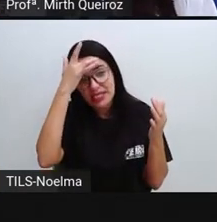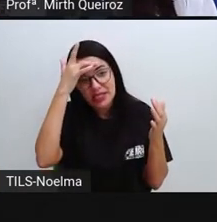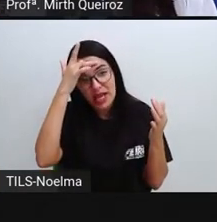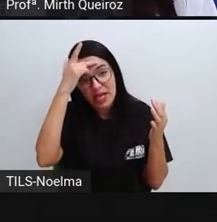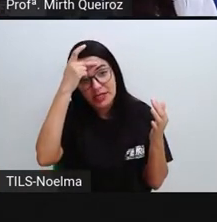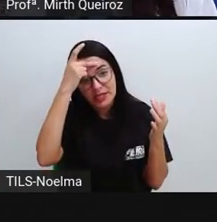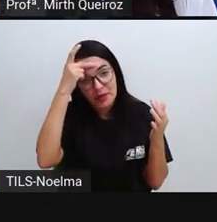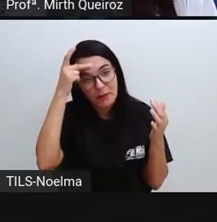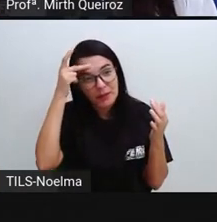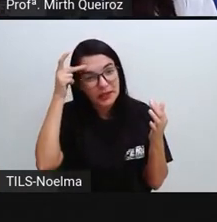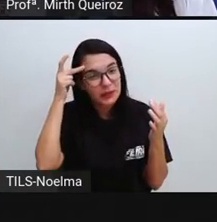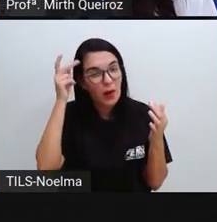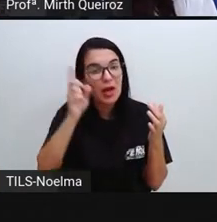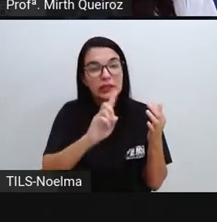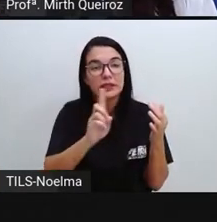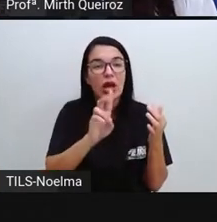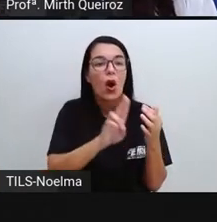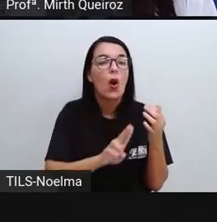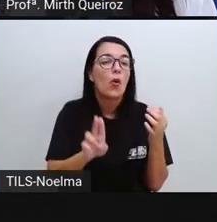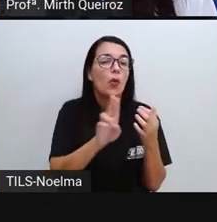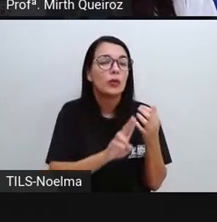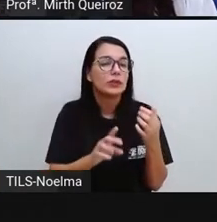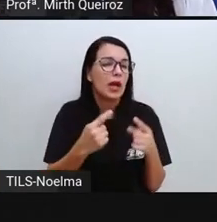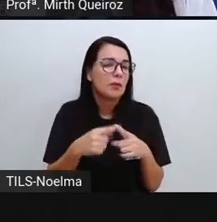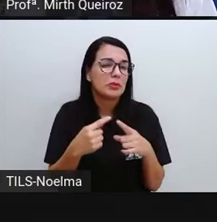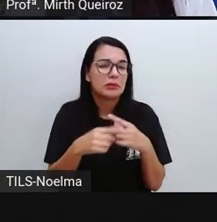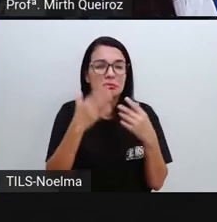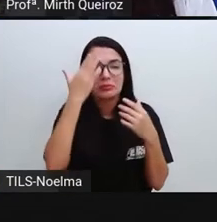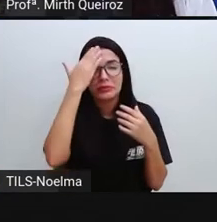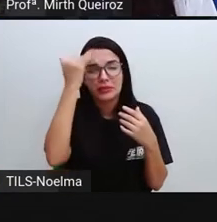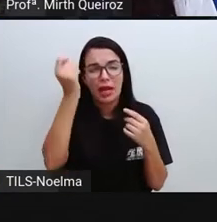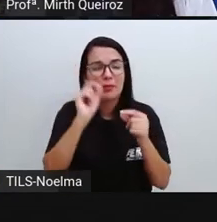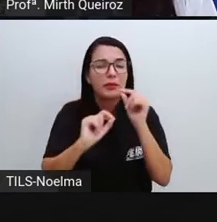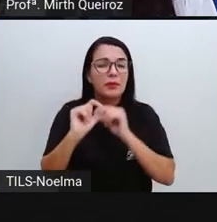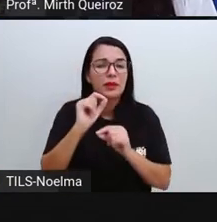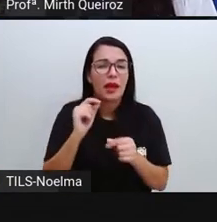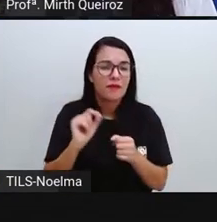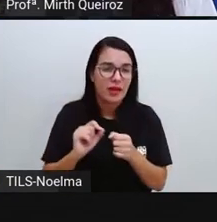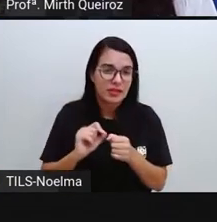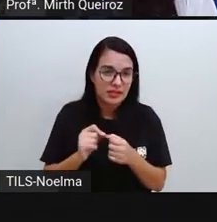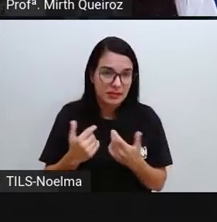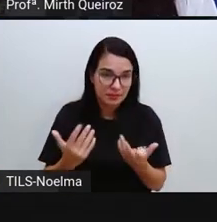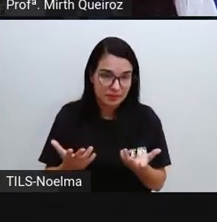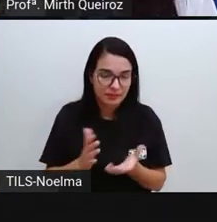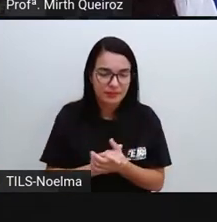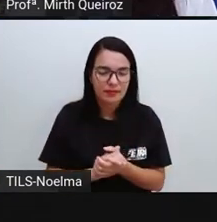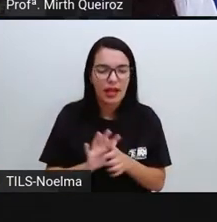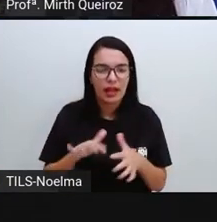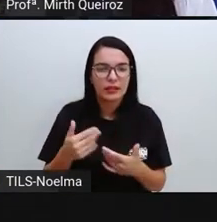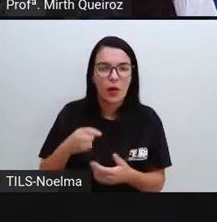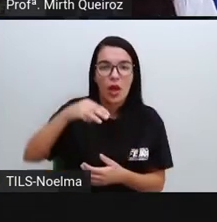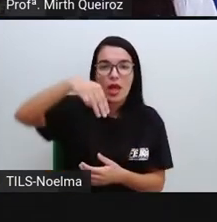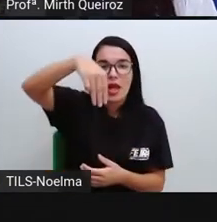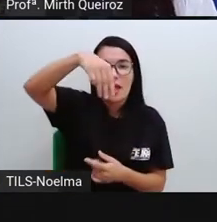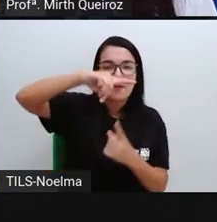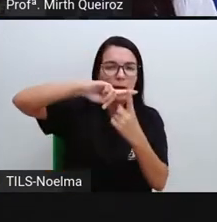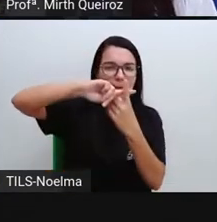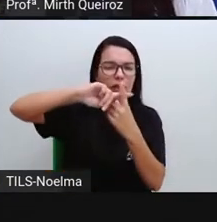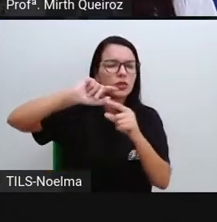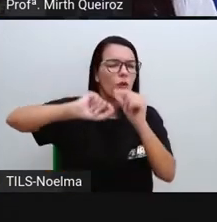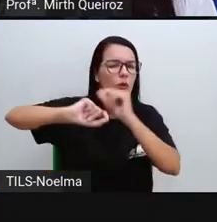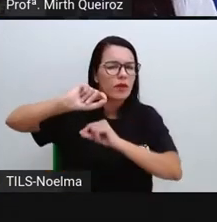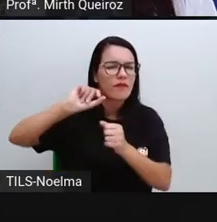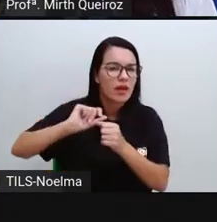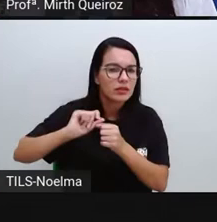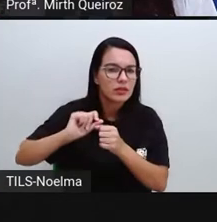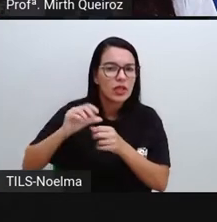o M+, o M-, são as teclas de memórias. A tecla M+, tem a função de somar